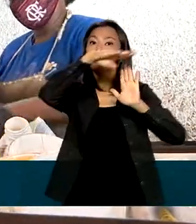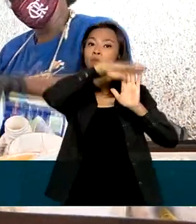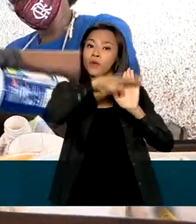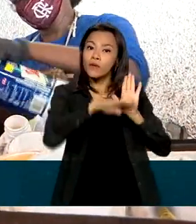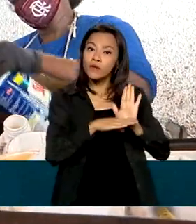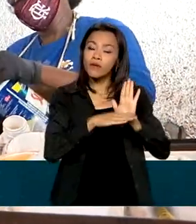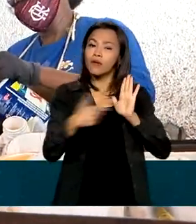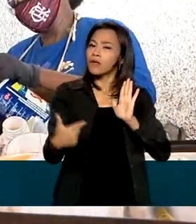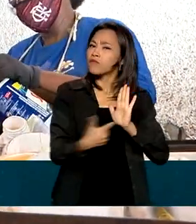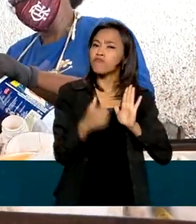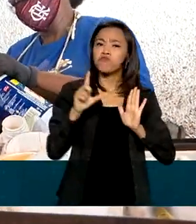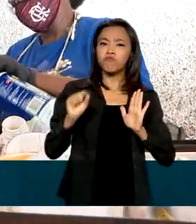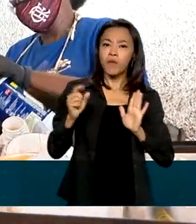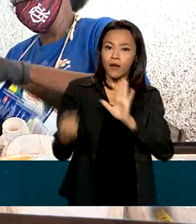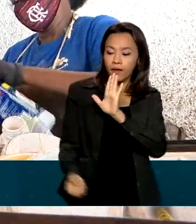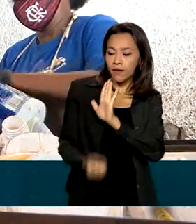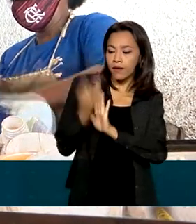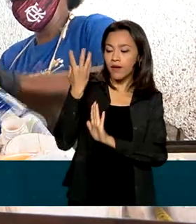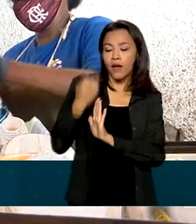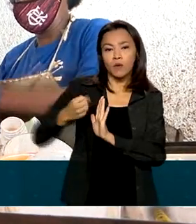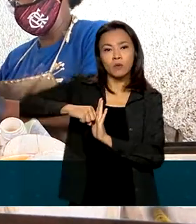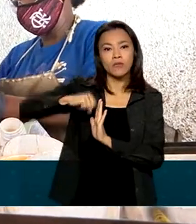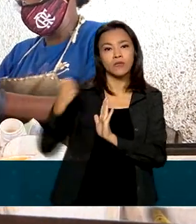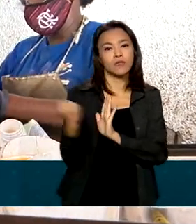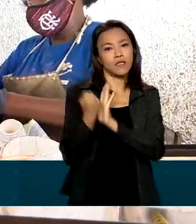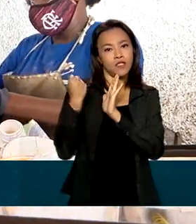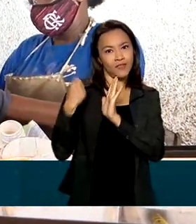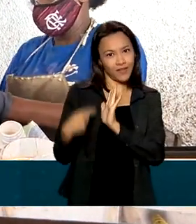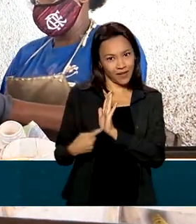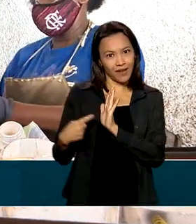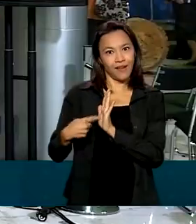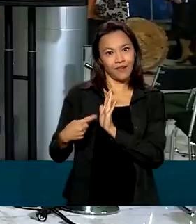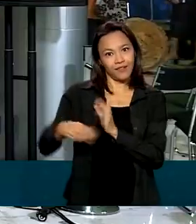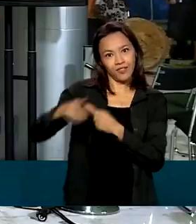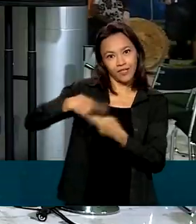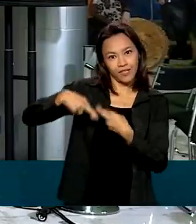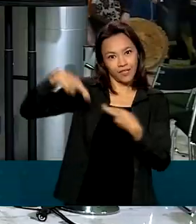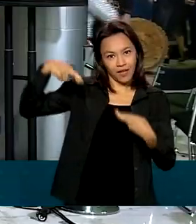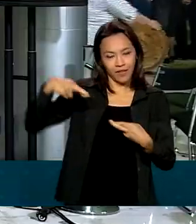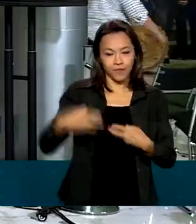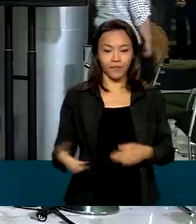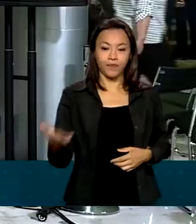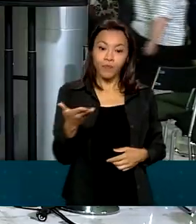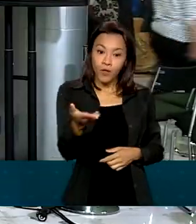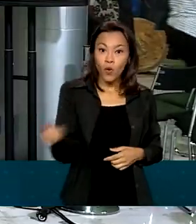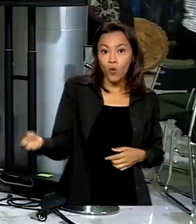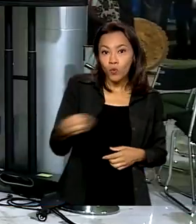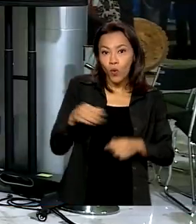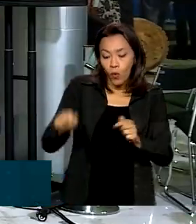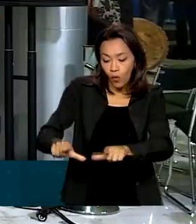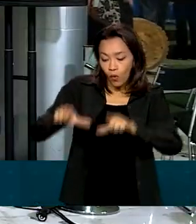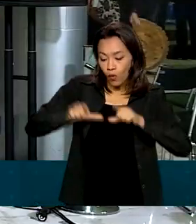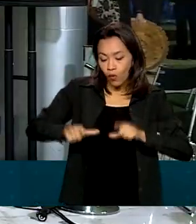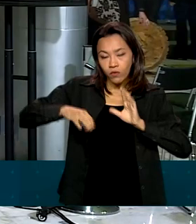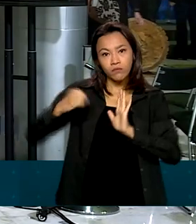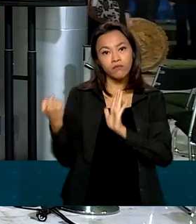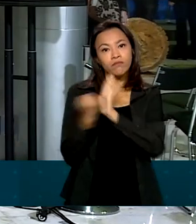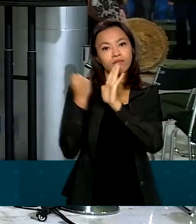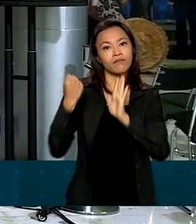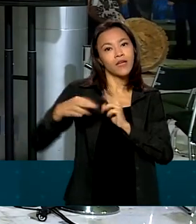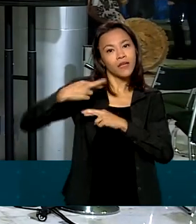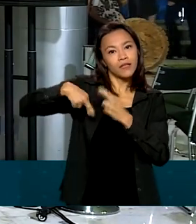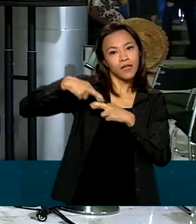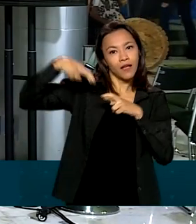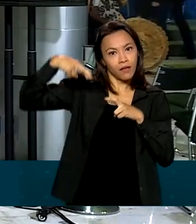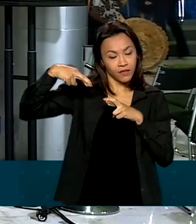pretende ainda criar o Certificado de Crédito de Reciclagem. Com o novo certificado, mais de um milhão de agentes de